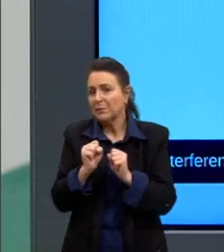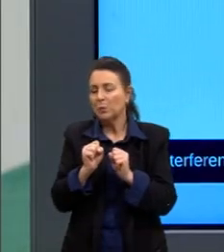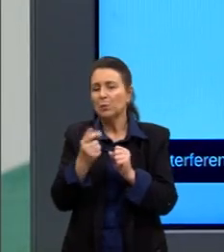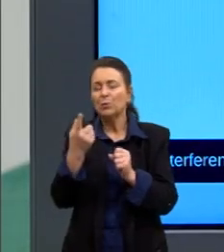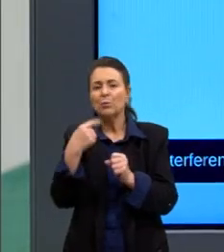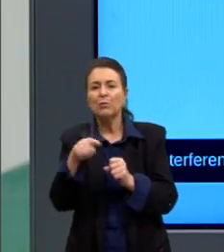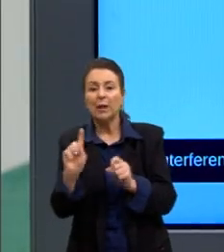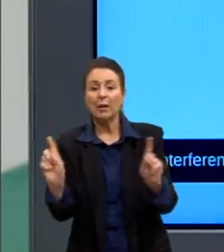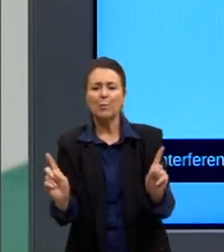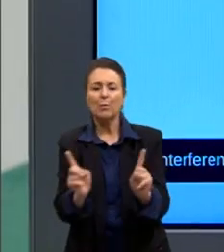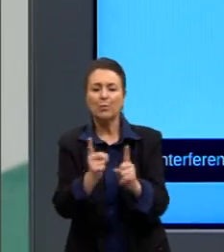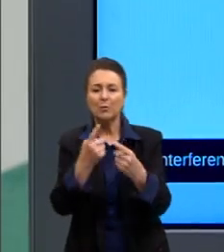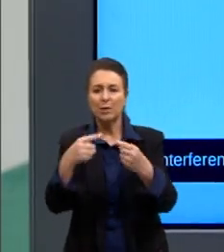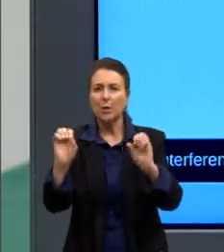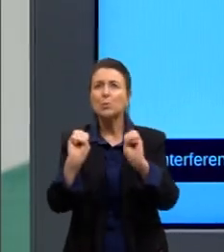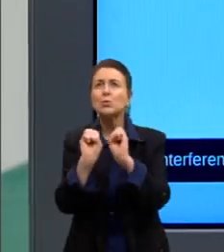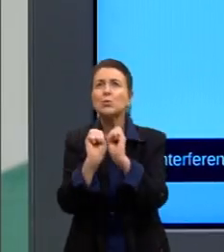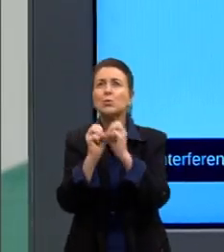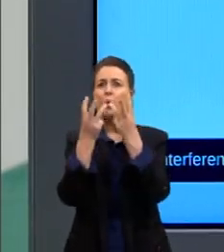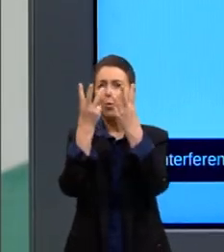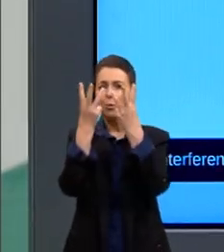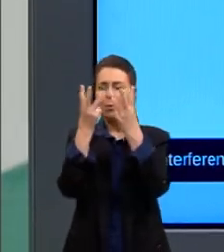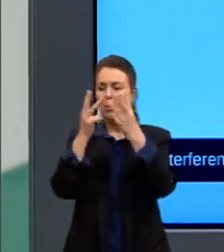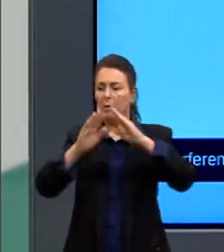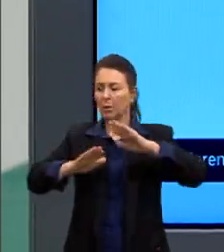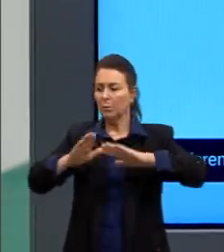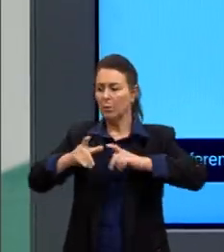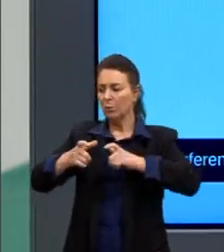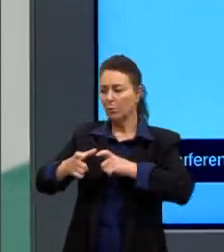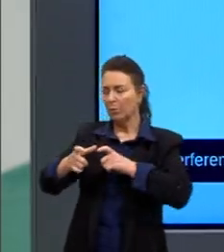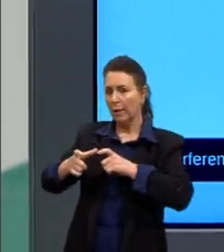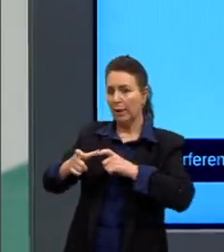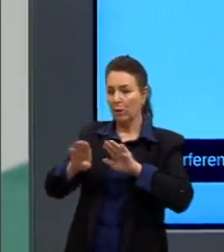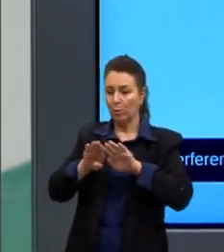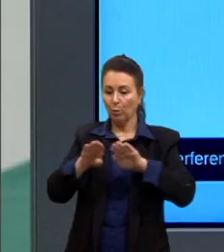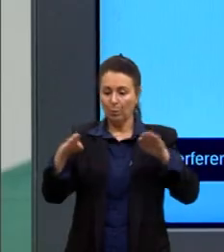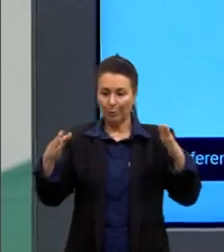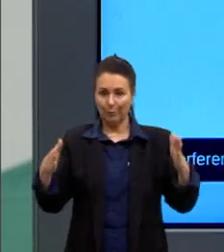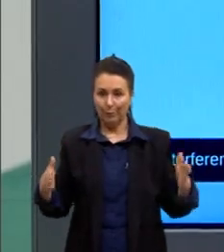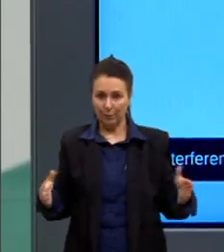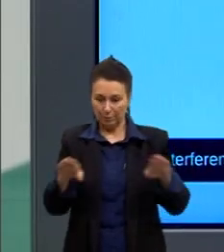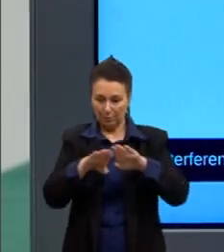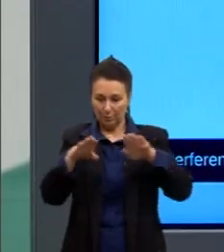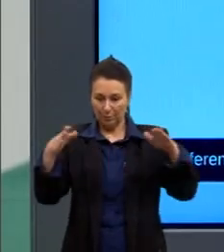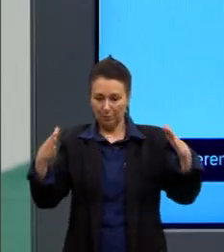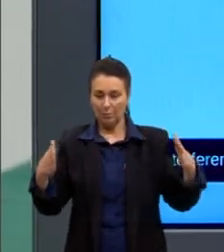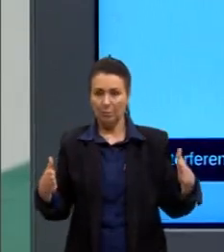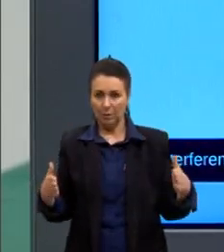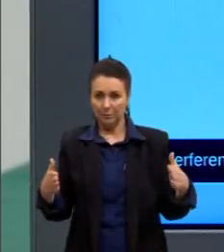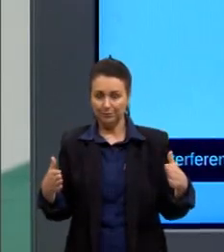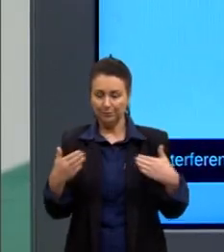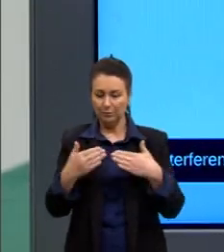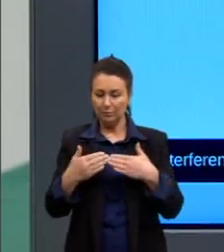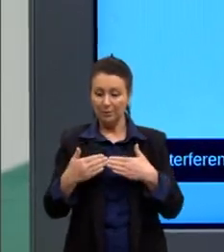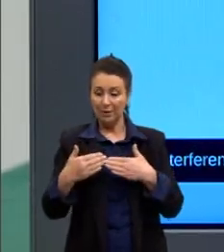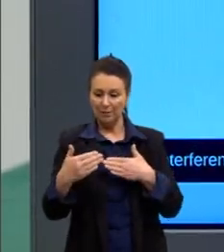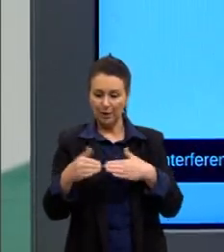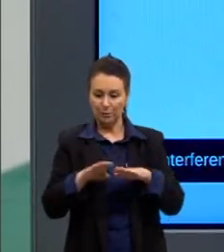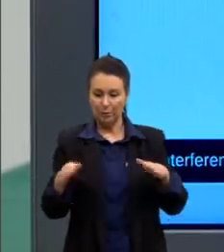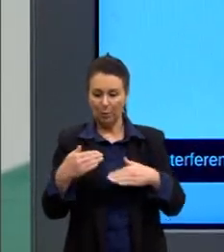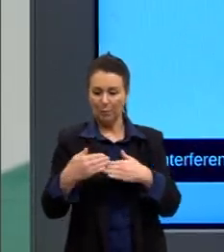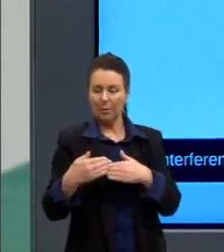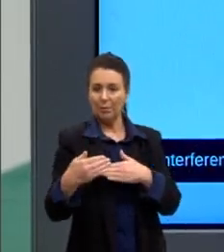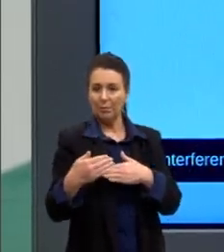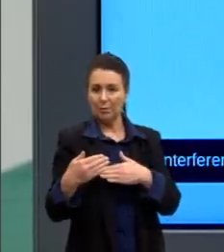de música, enfim, dependendo da localização que tu fica no palco, no palco, logo na frente do palco,